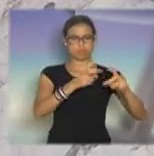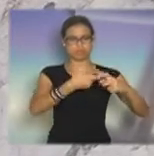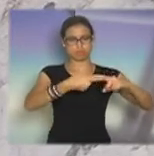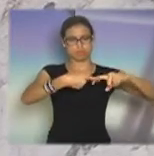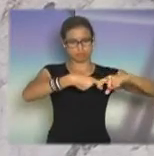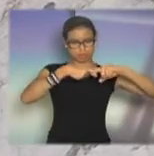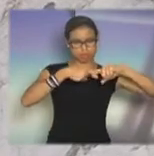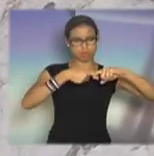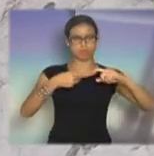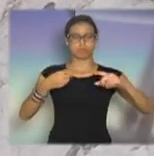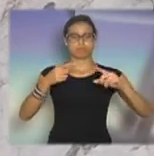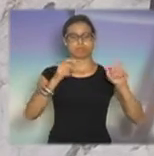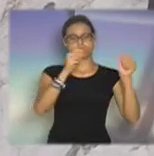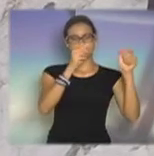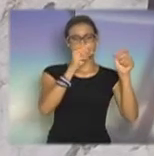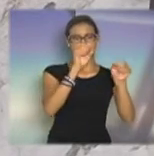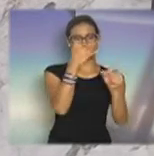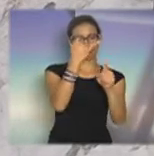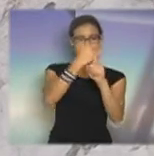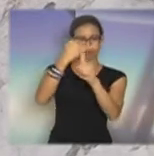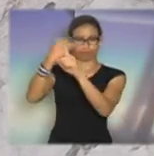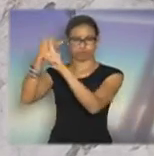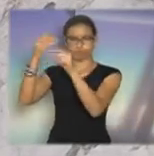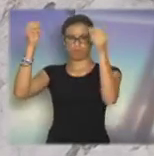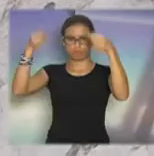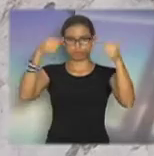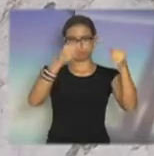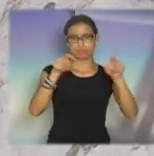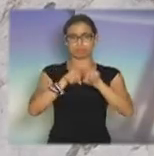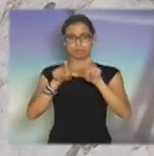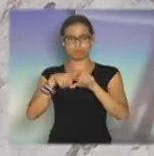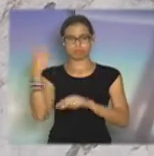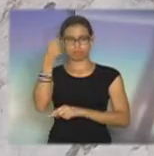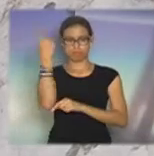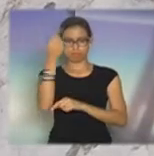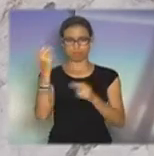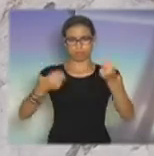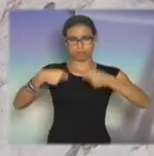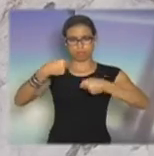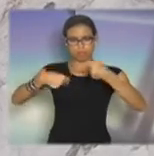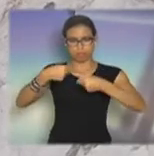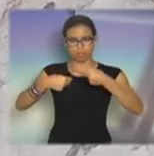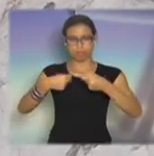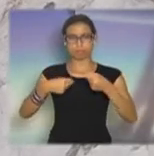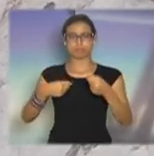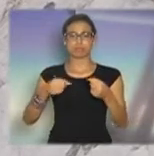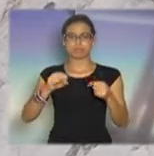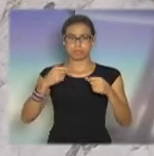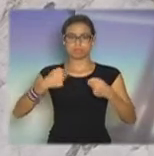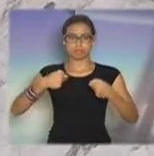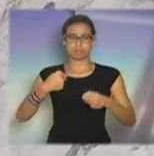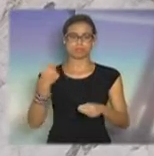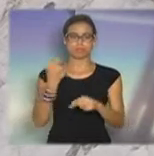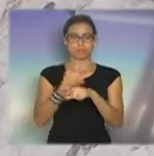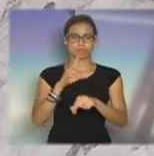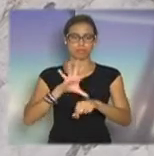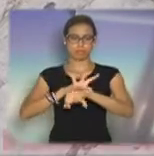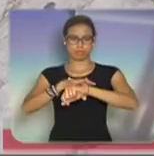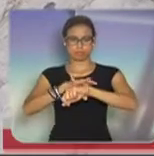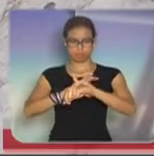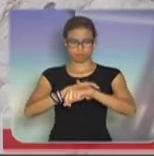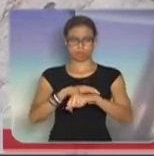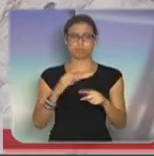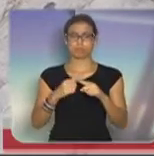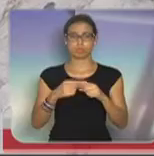grade nas suas janelas, é obrigado a colocar um alarme no carro. Se tem condições, é obrigado a pagar seguro. Porque nada hoje nosso